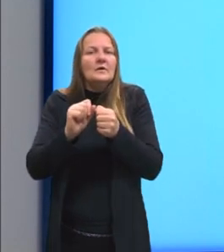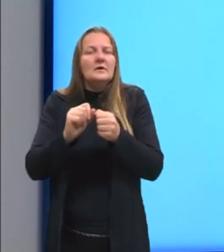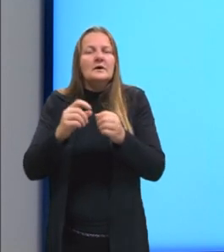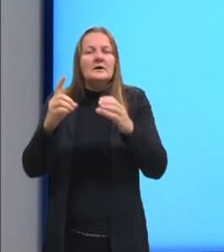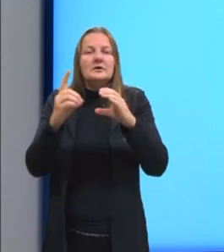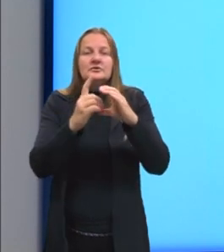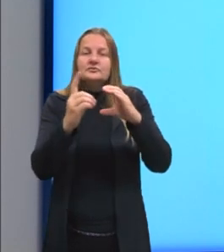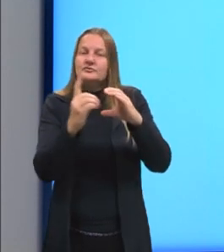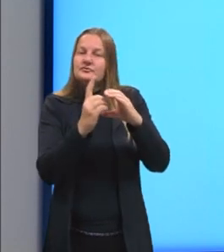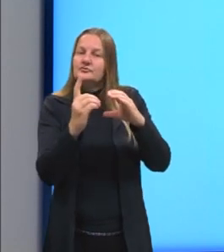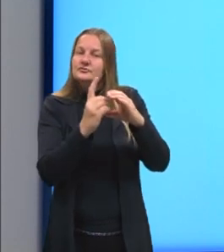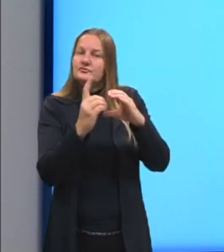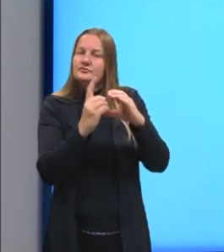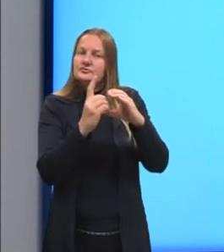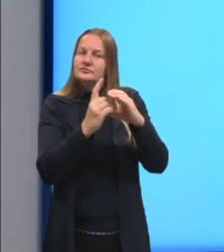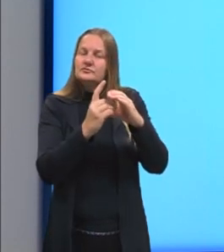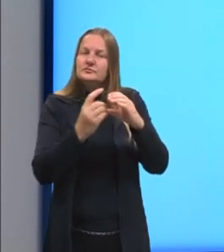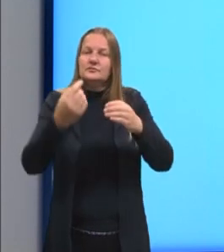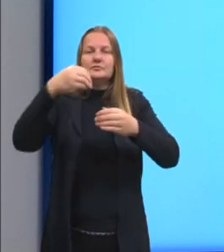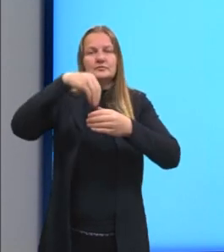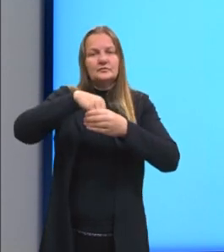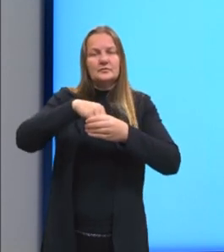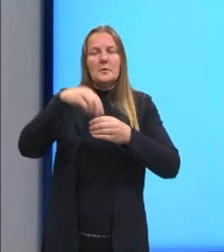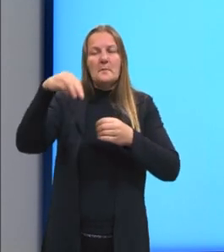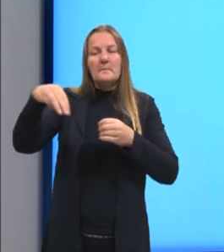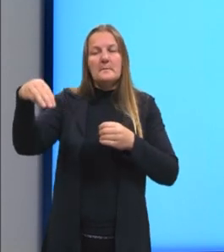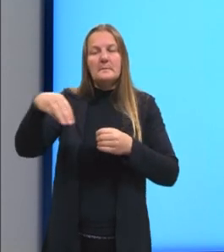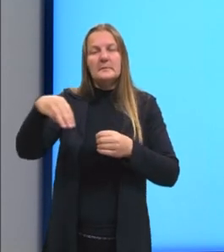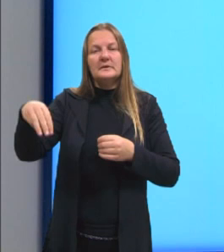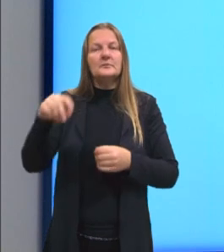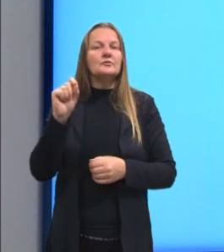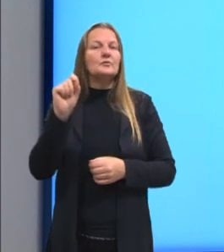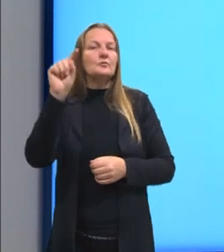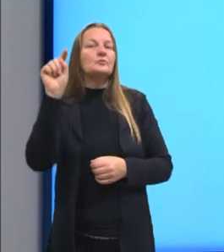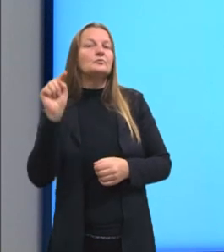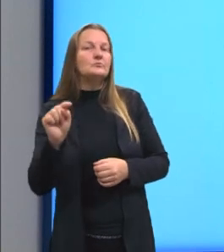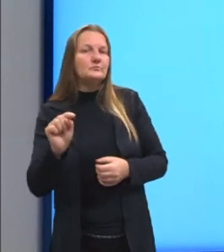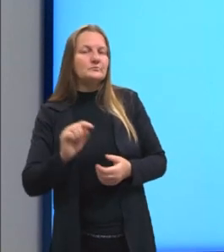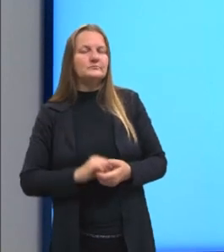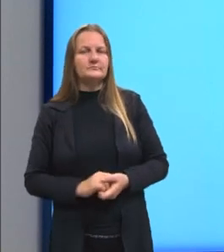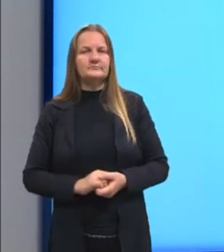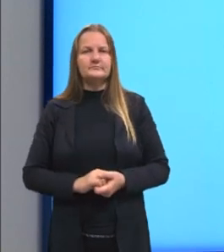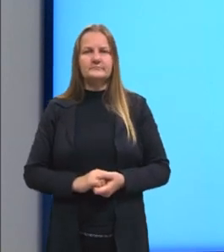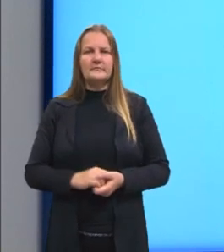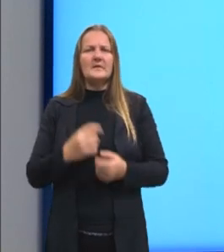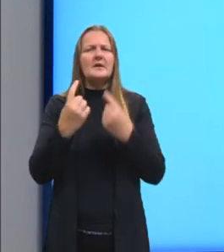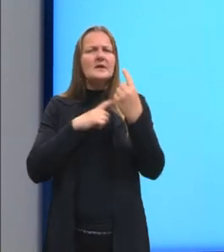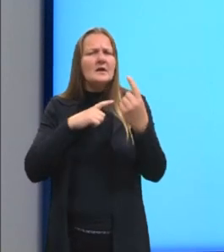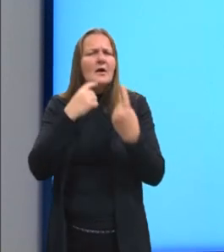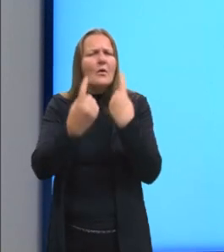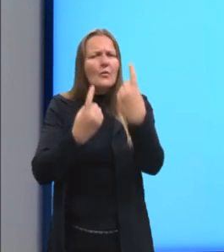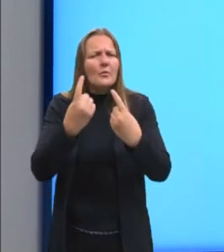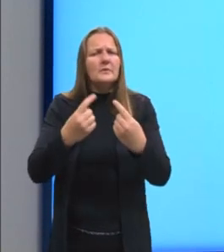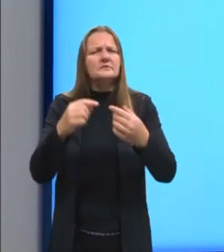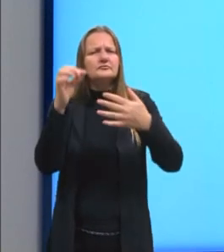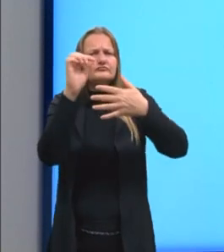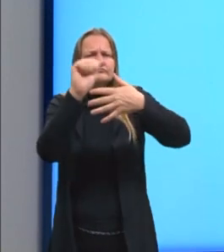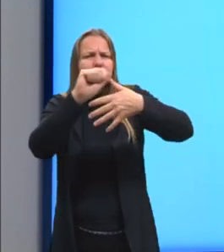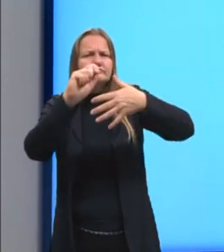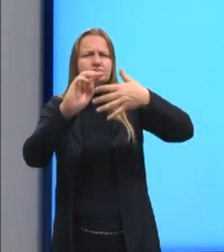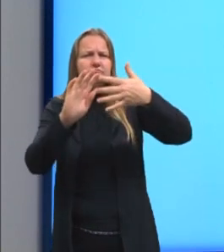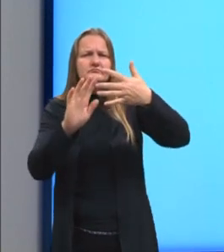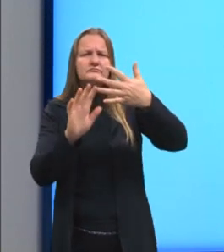interno do vírus influenza, em milímetros, é. Nós temos, então, algumas alternativas, tá?